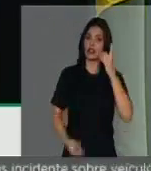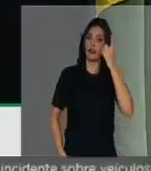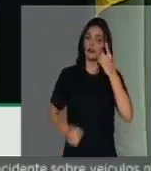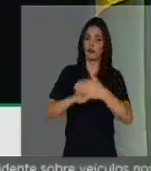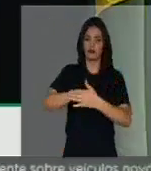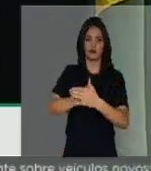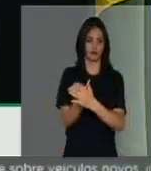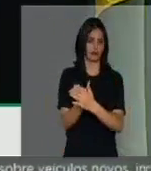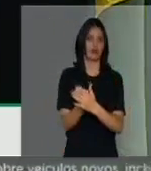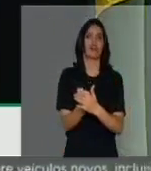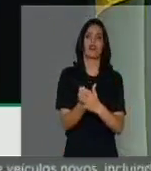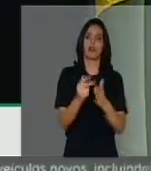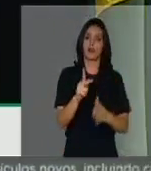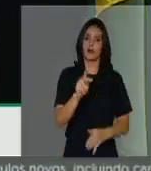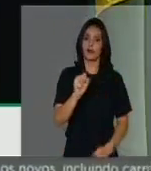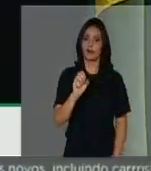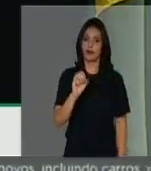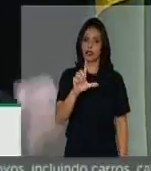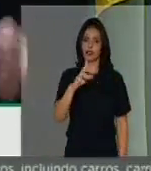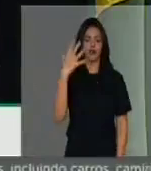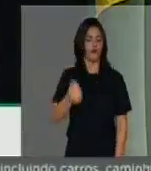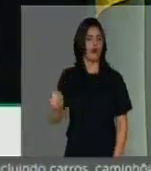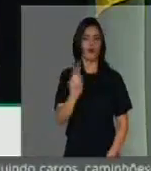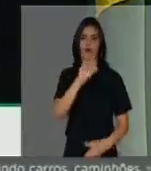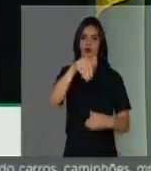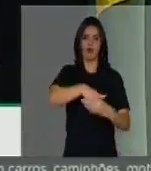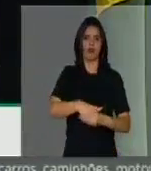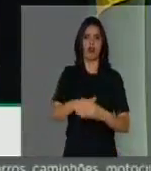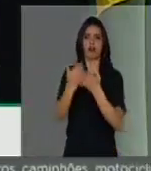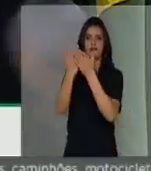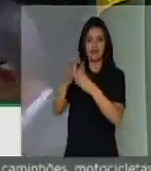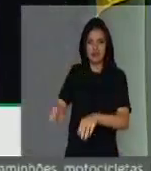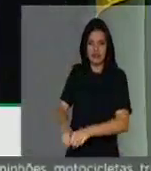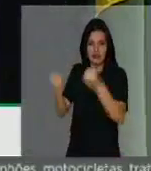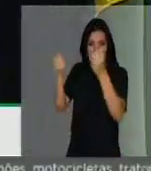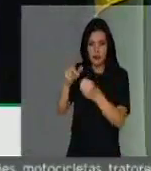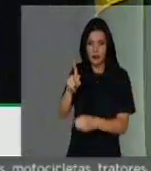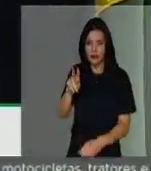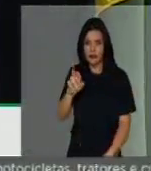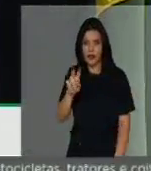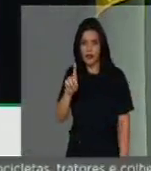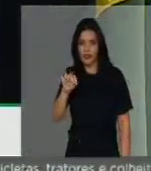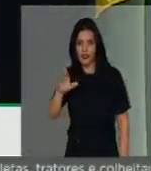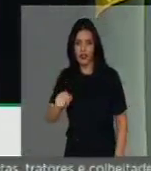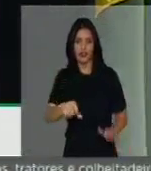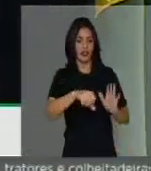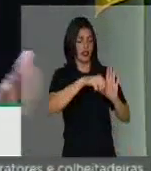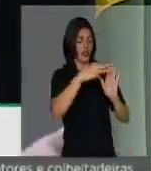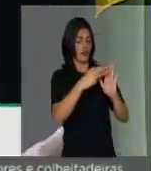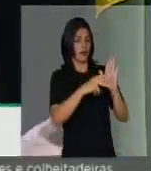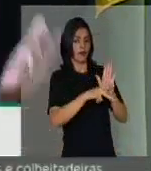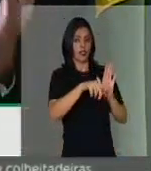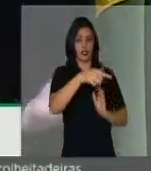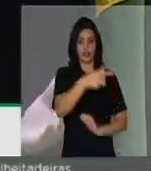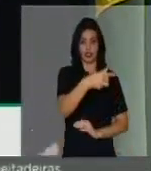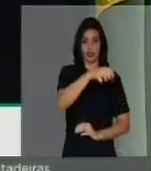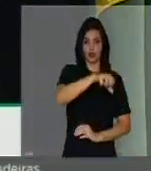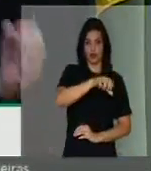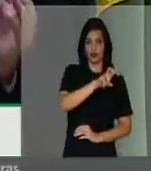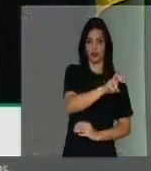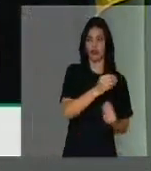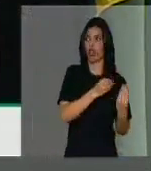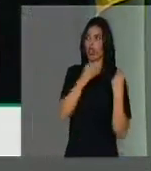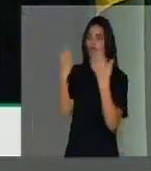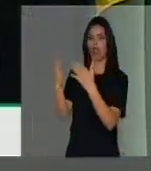obstrução. Nós não aceitamos votar. Desmonte da Previdência Pública e MP795, que entrega de bandeja para